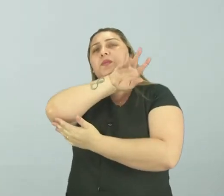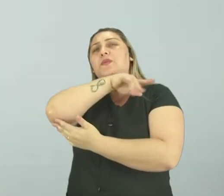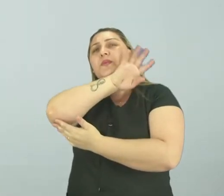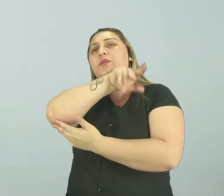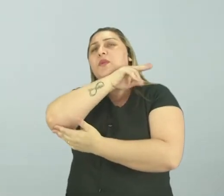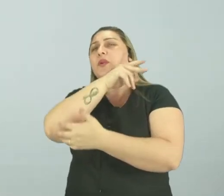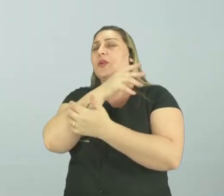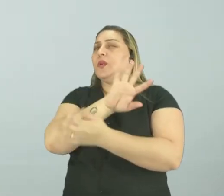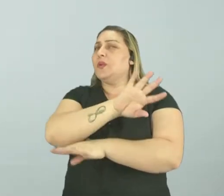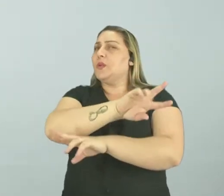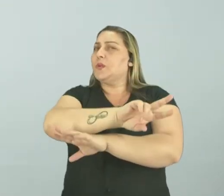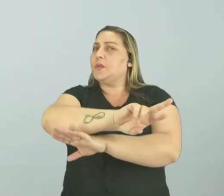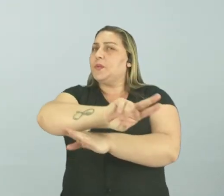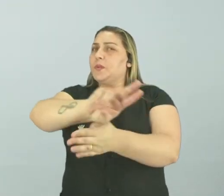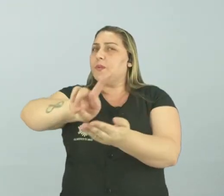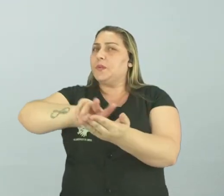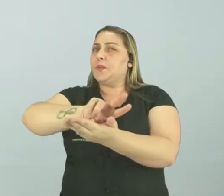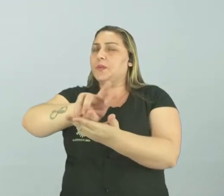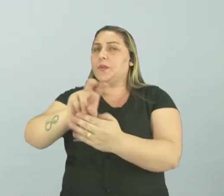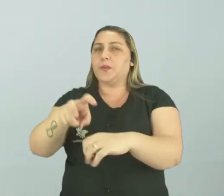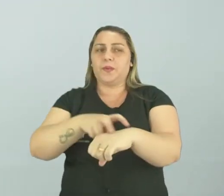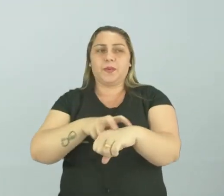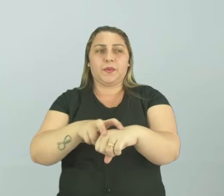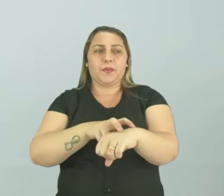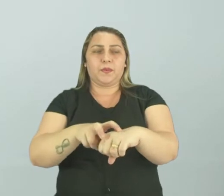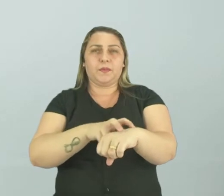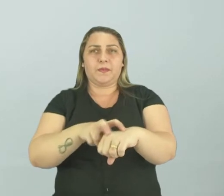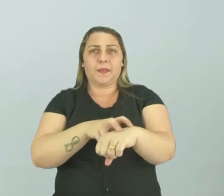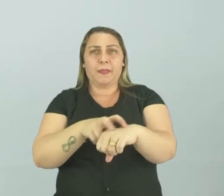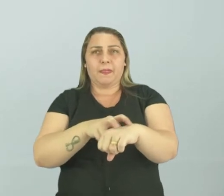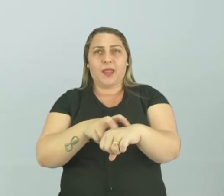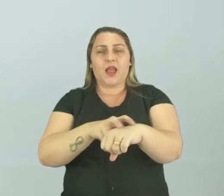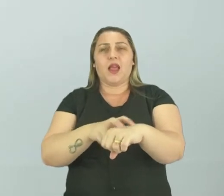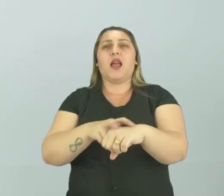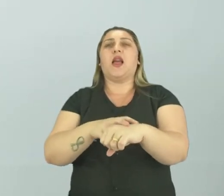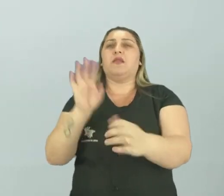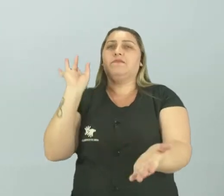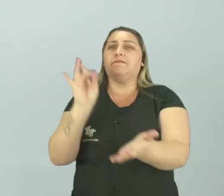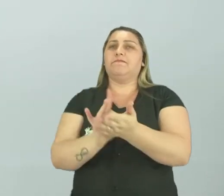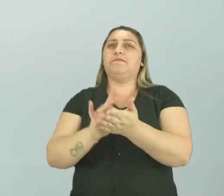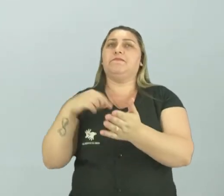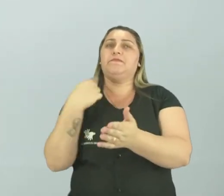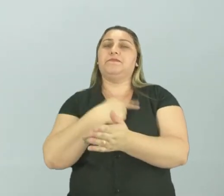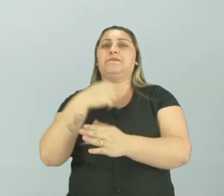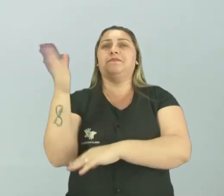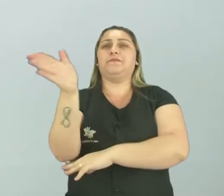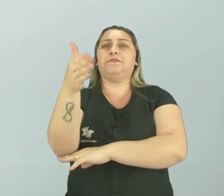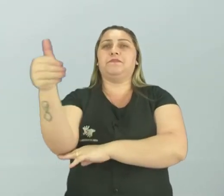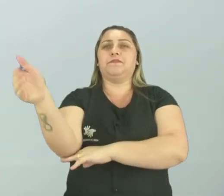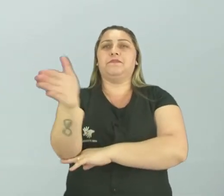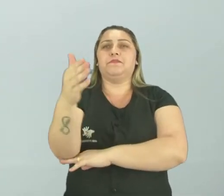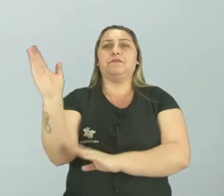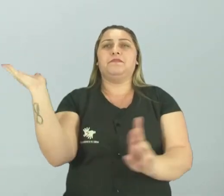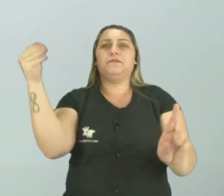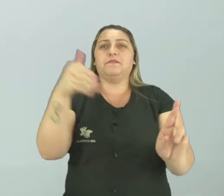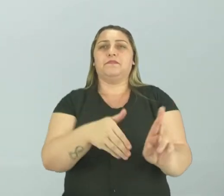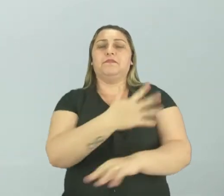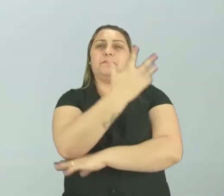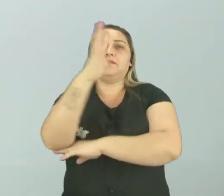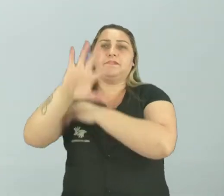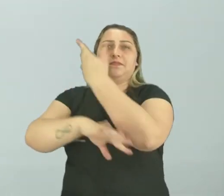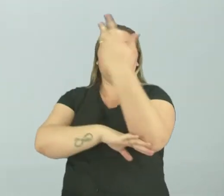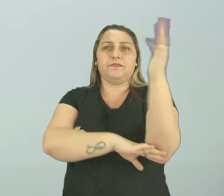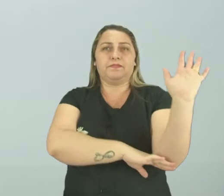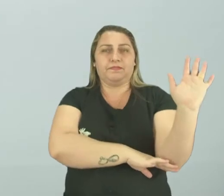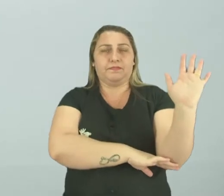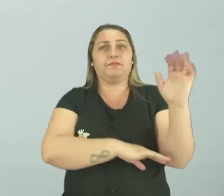Então, esse verdinho aí, esse verde que predomina a nossa bandeira, ele simboliza as matas,